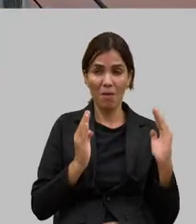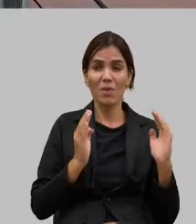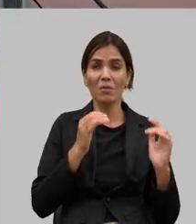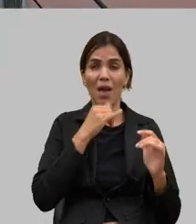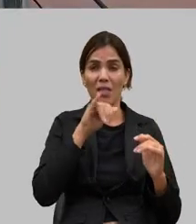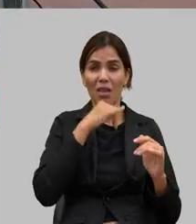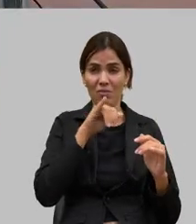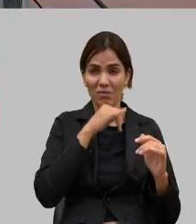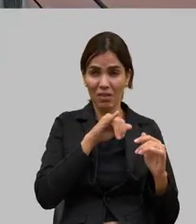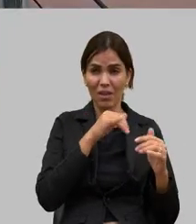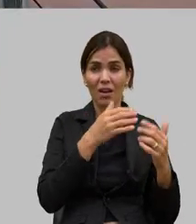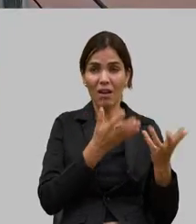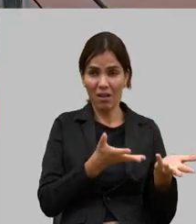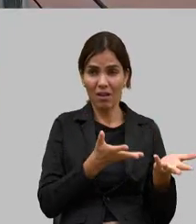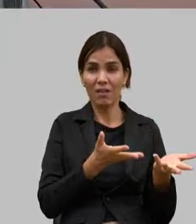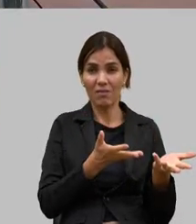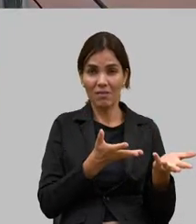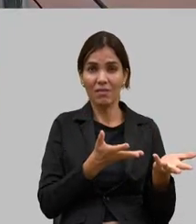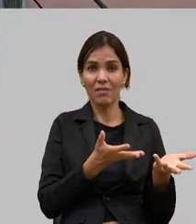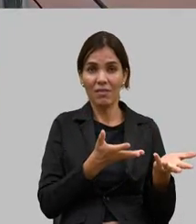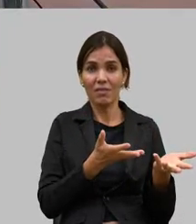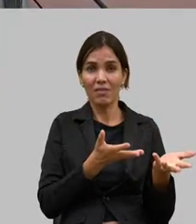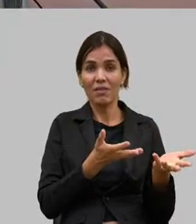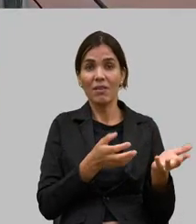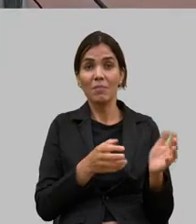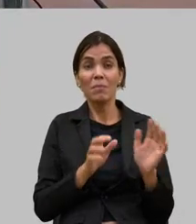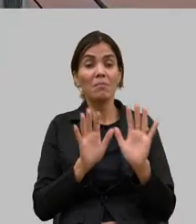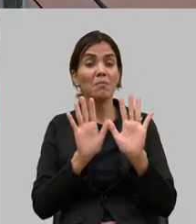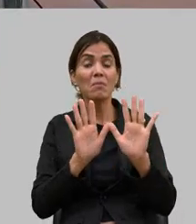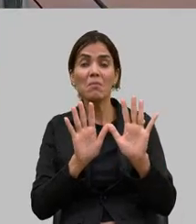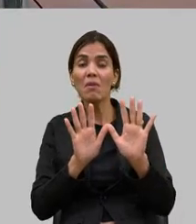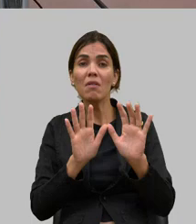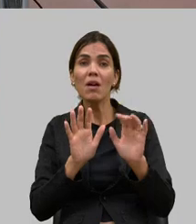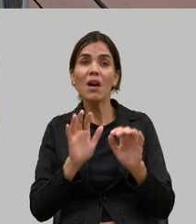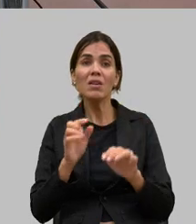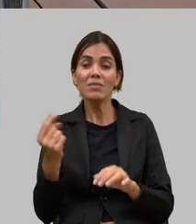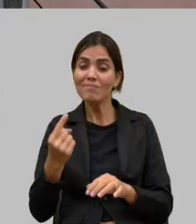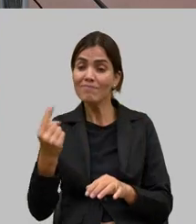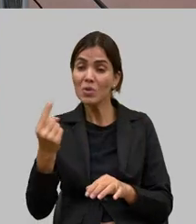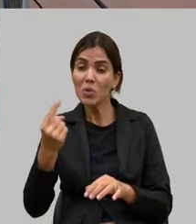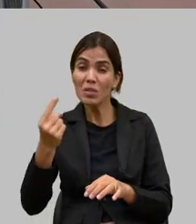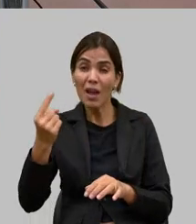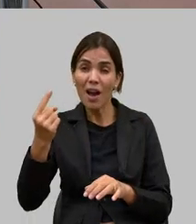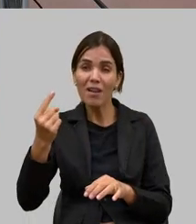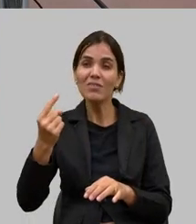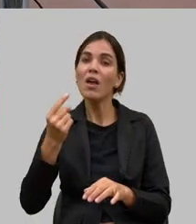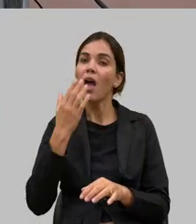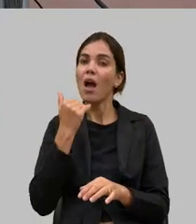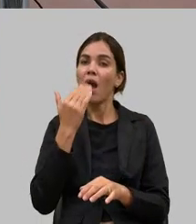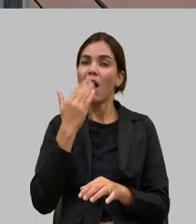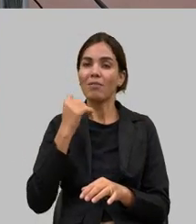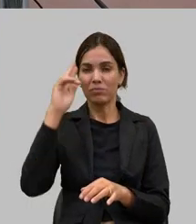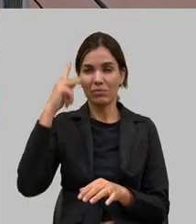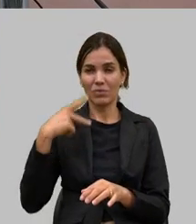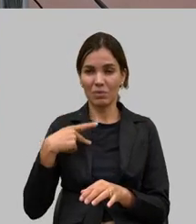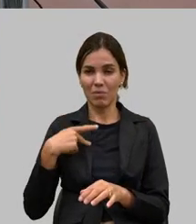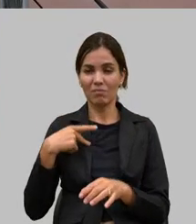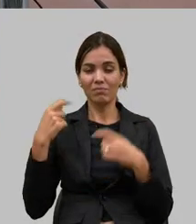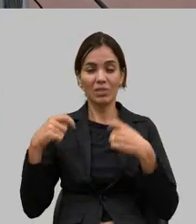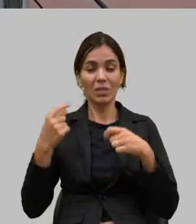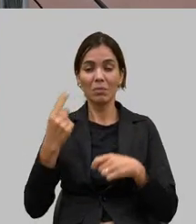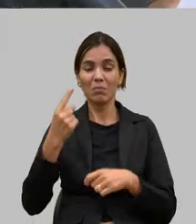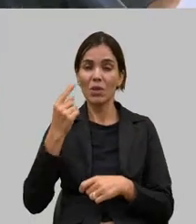dupe utilidade pública você pode ter barramento para consumo humano mas a prioridade maior do ser humano é alimentar se nós não